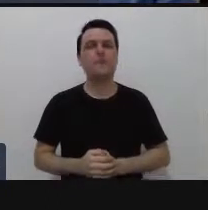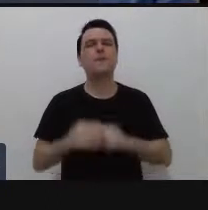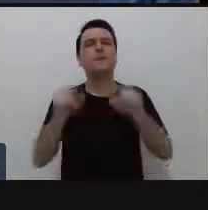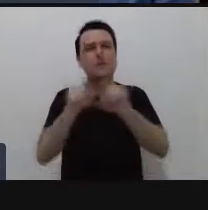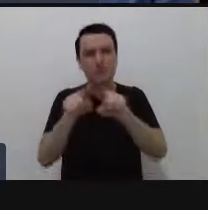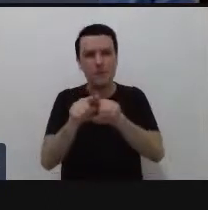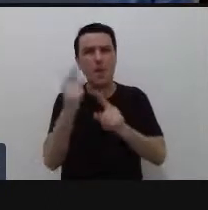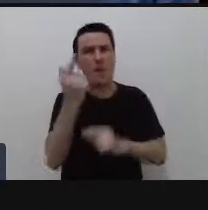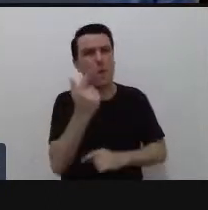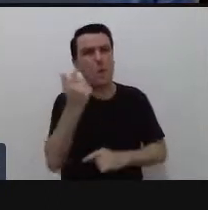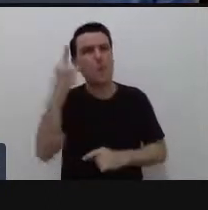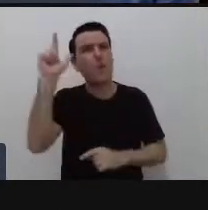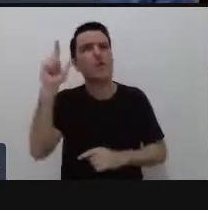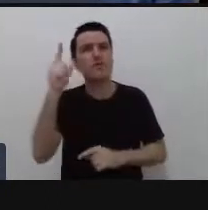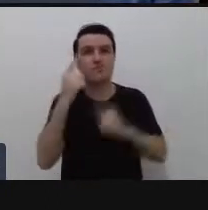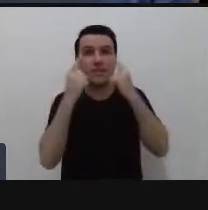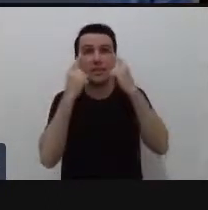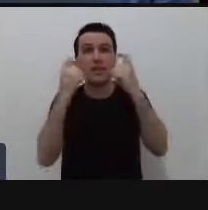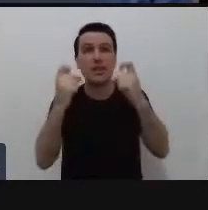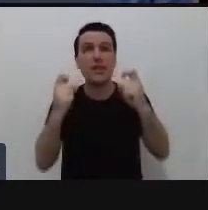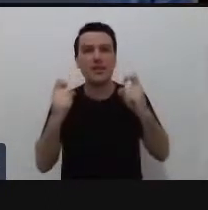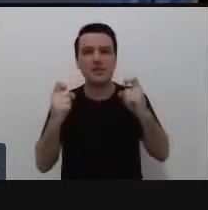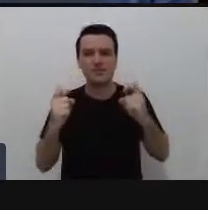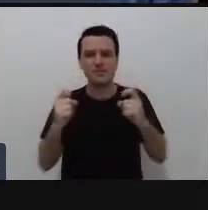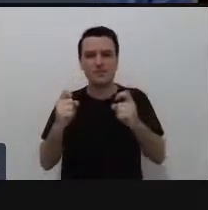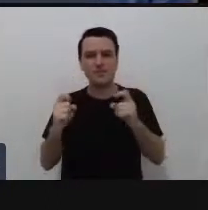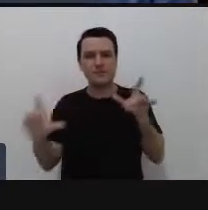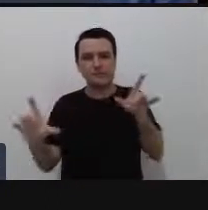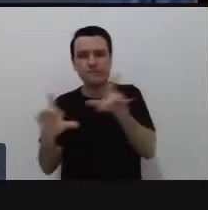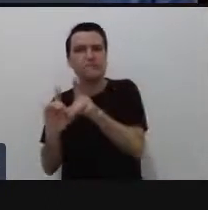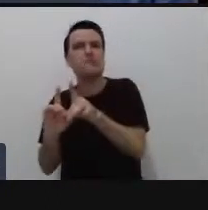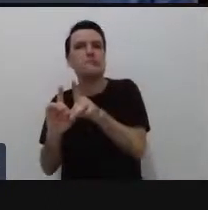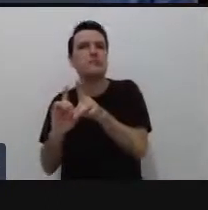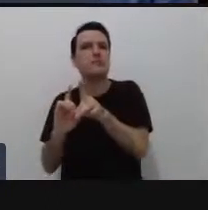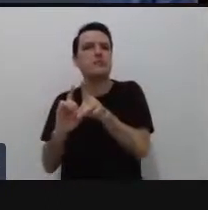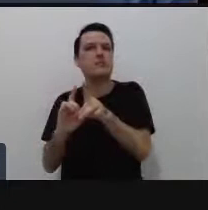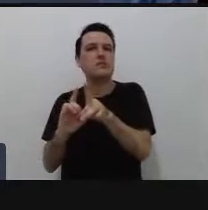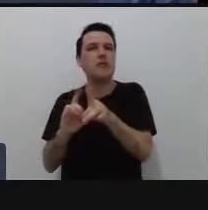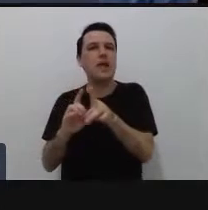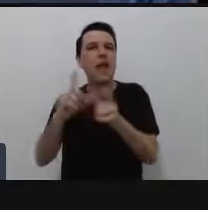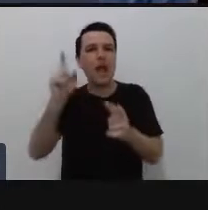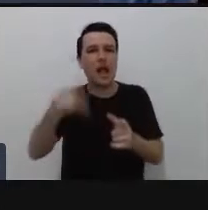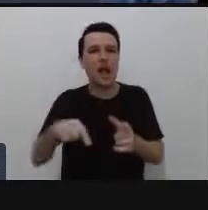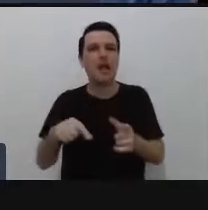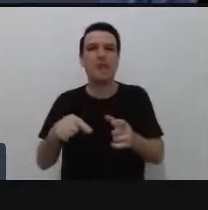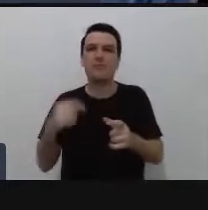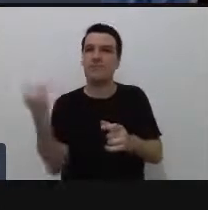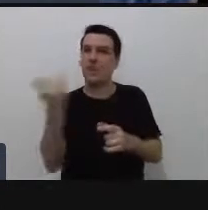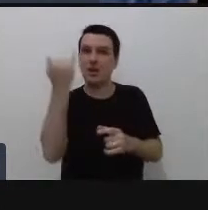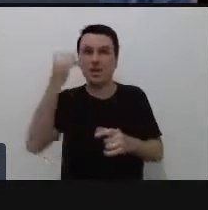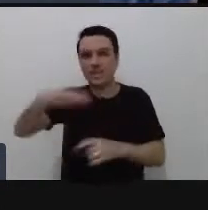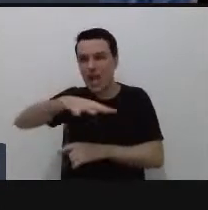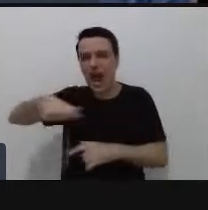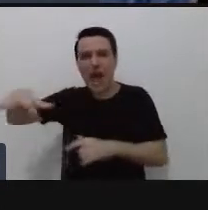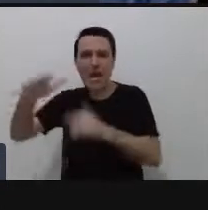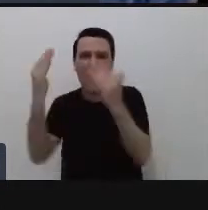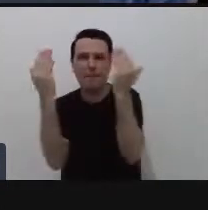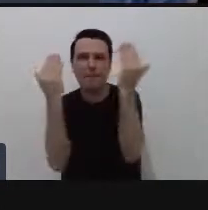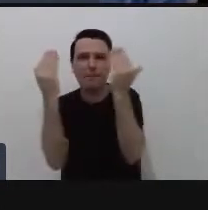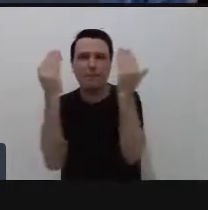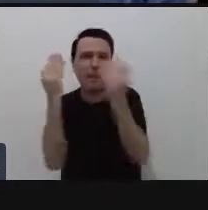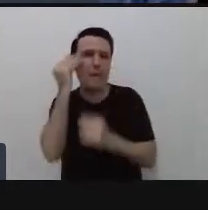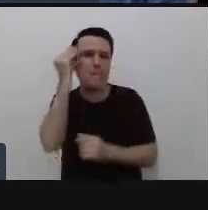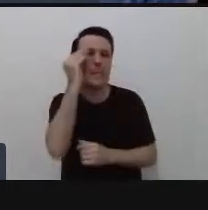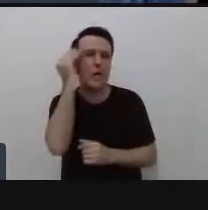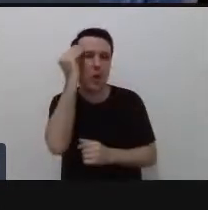Outro fator interessante relacionado ali ao engajamento, o engajamento também é um construto super amplo na área da psicologia organizacional,